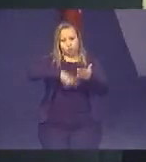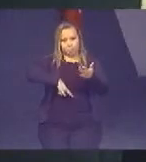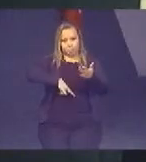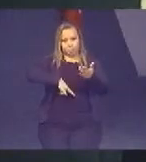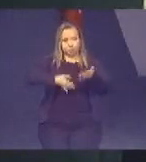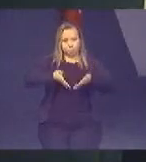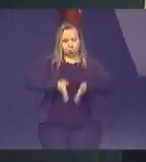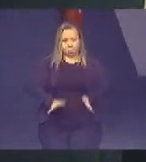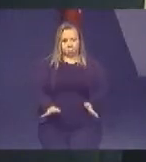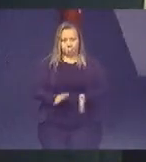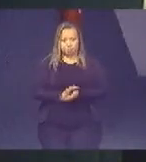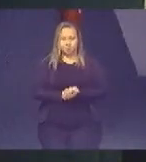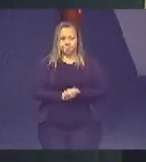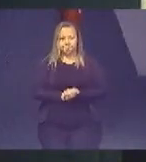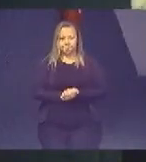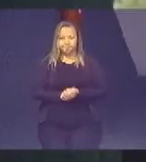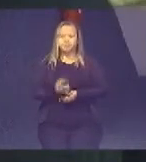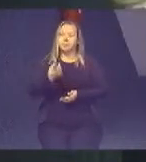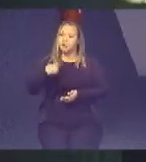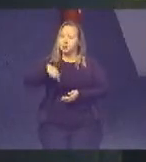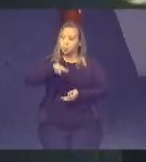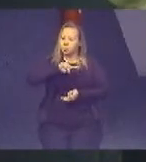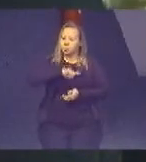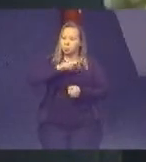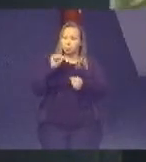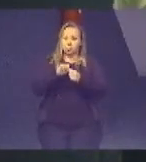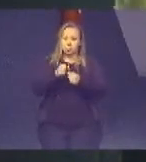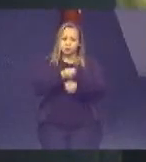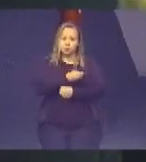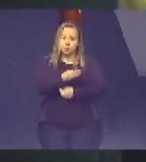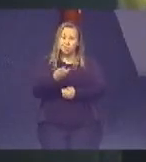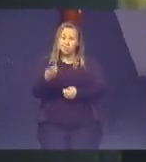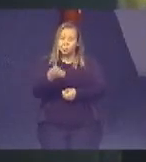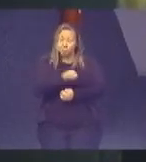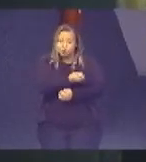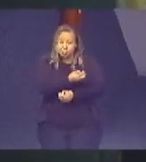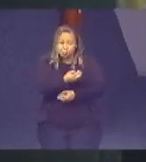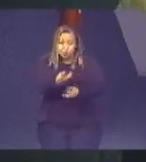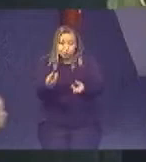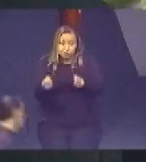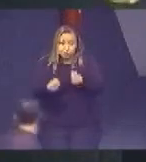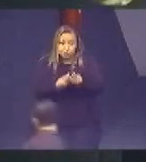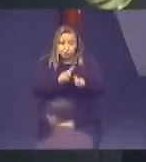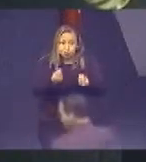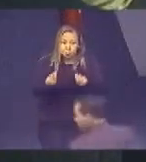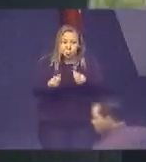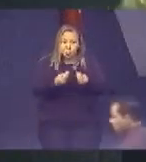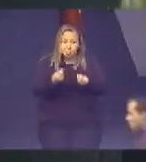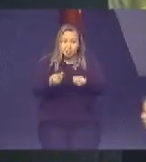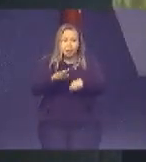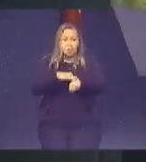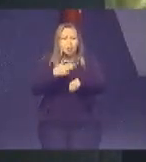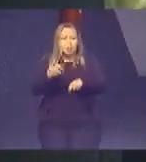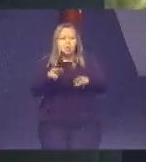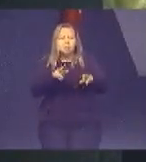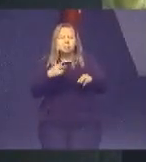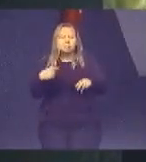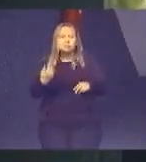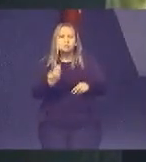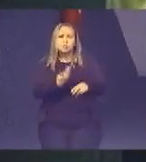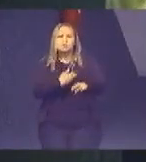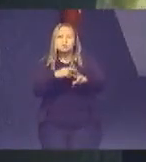Isso nós fazemos em quantidade. mas o que nos diferencia